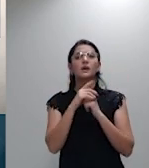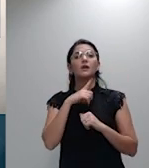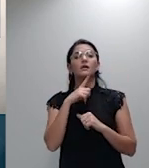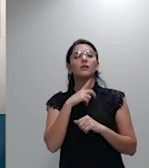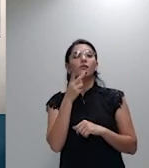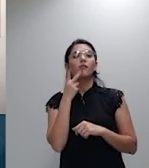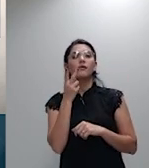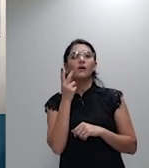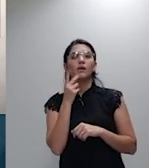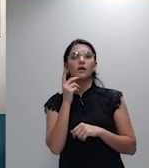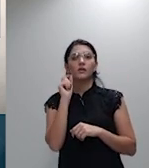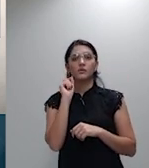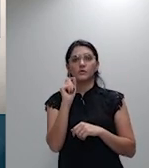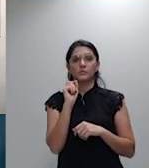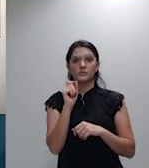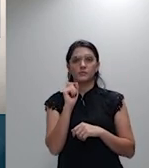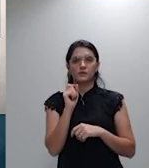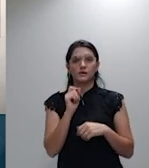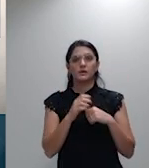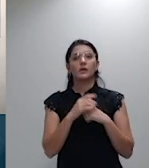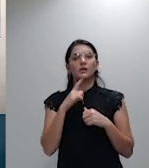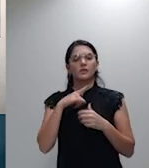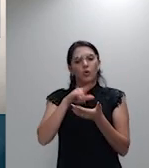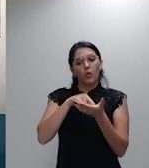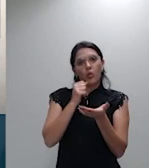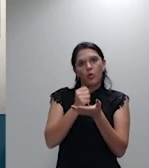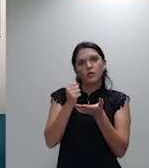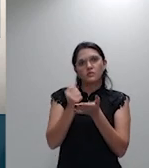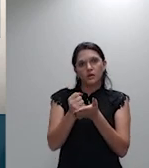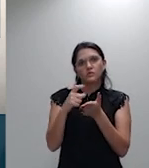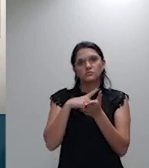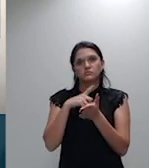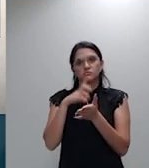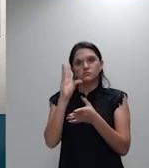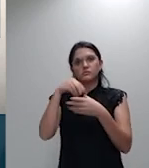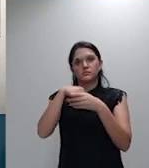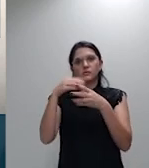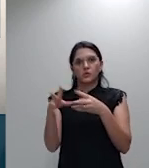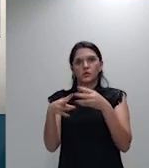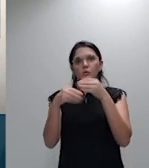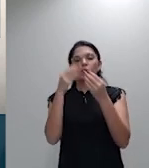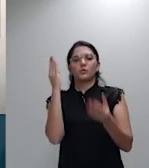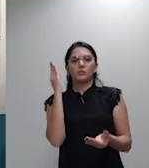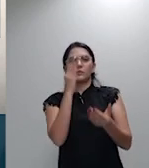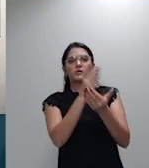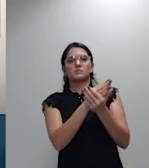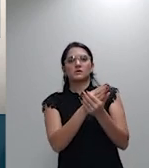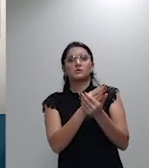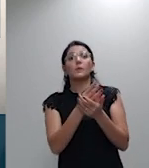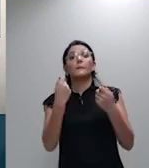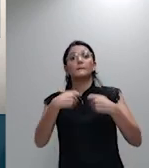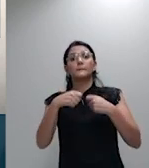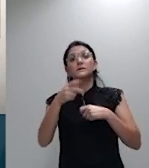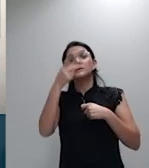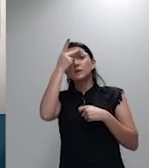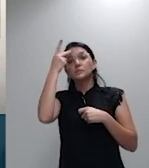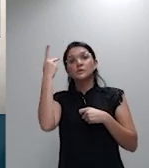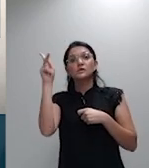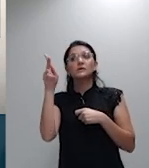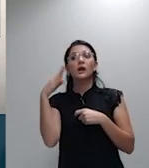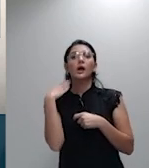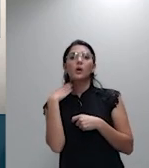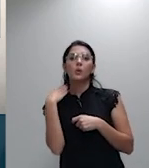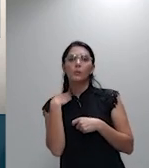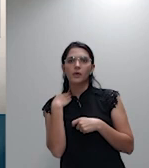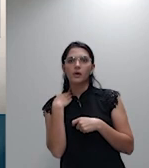assinatura aposta no instrumento de contrato acostado no processo, cabe à instituição financeira o ônus de provar essa autenticidade do